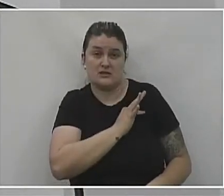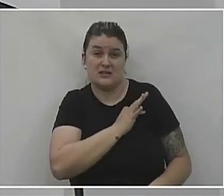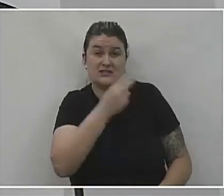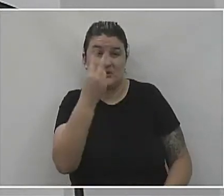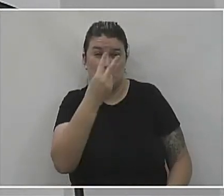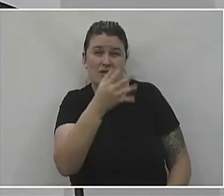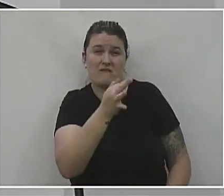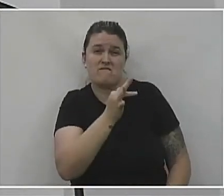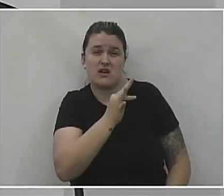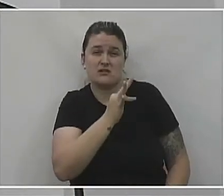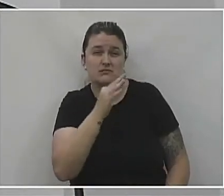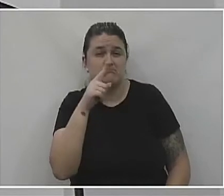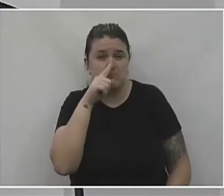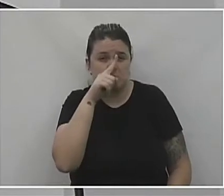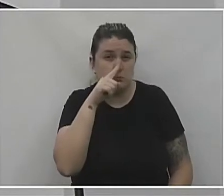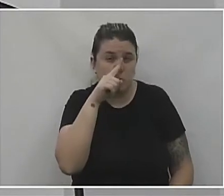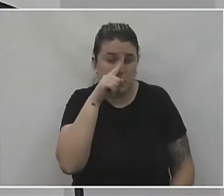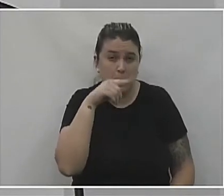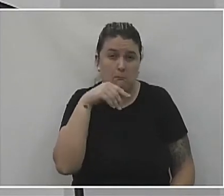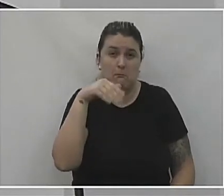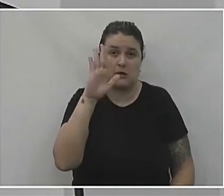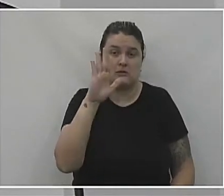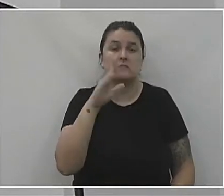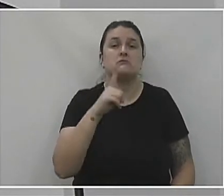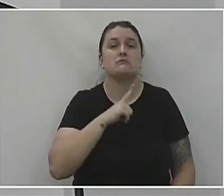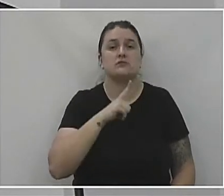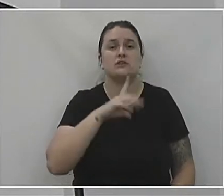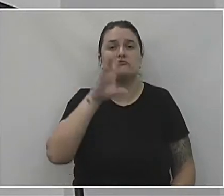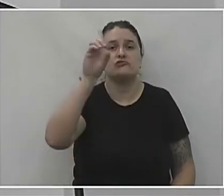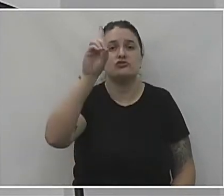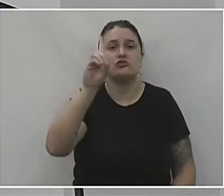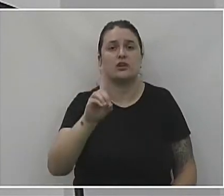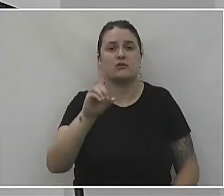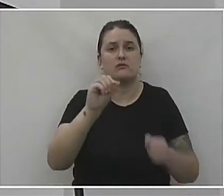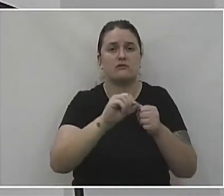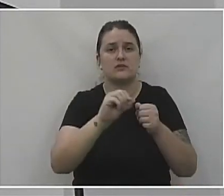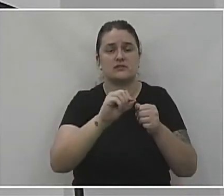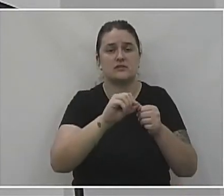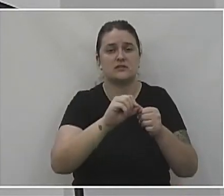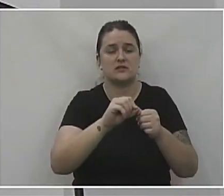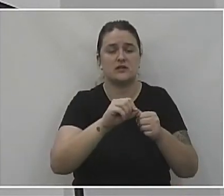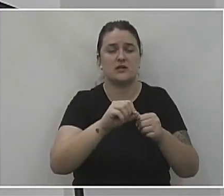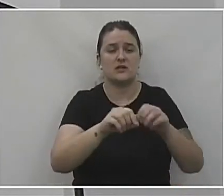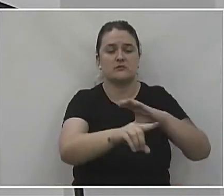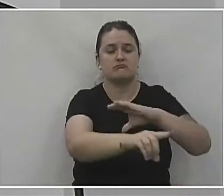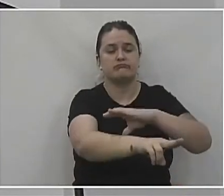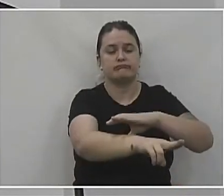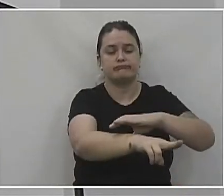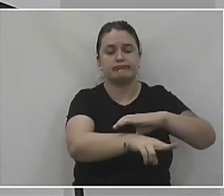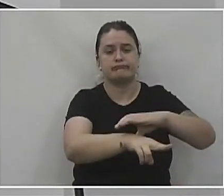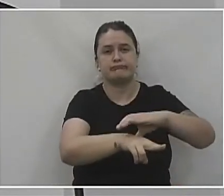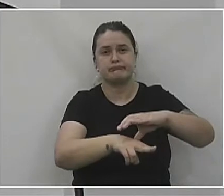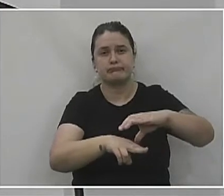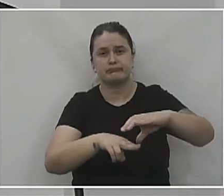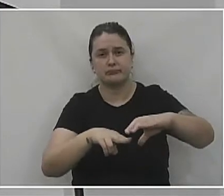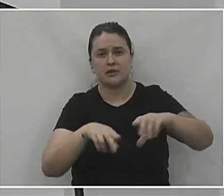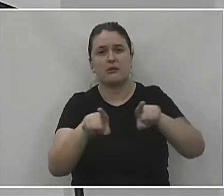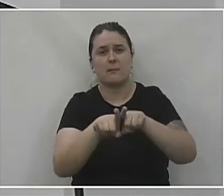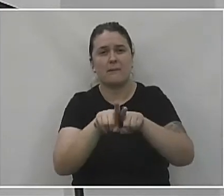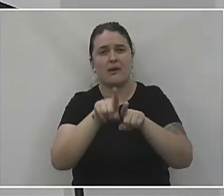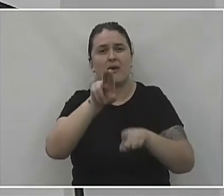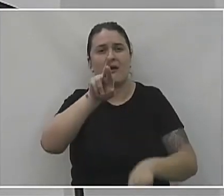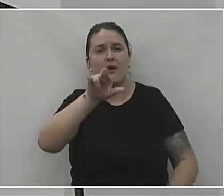agravamento maior. Então, eles têm direito a fazer agora essa tomografia, além do raio-x, para poder